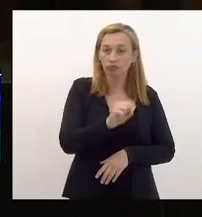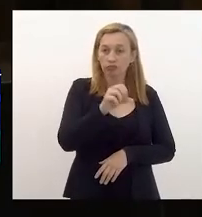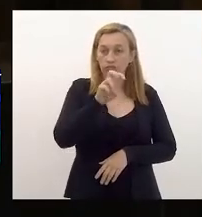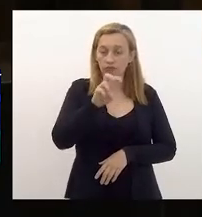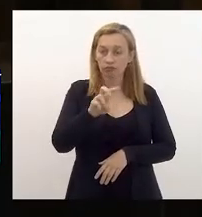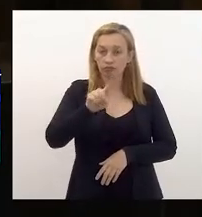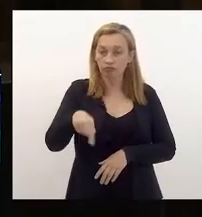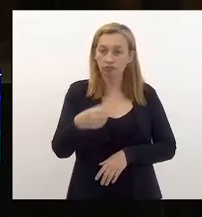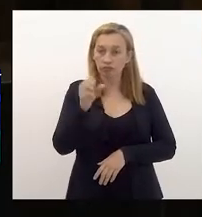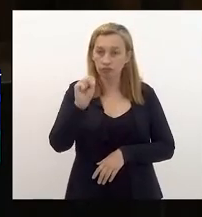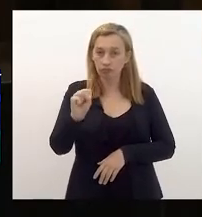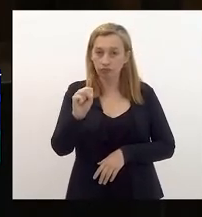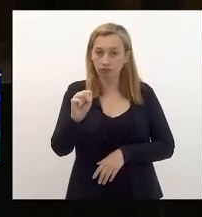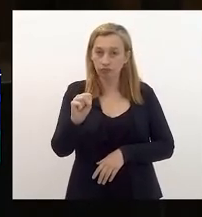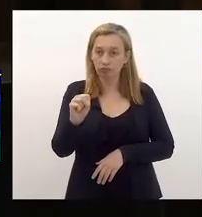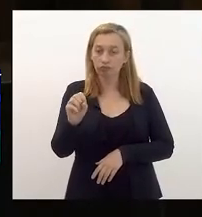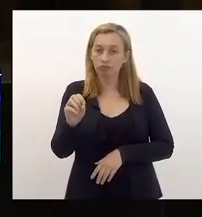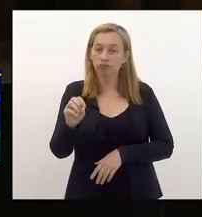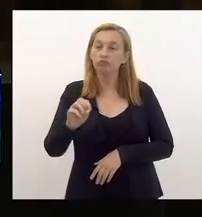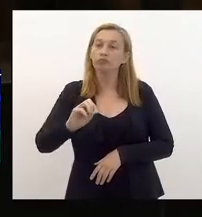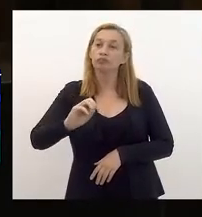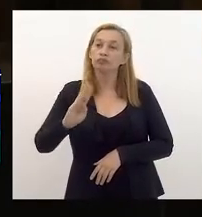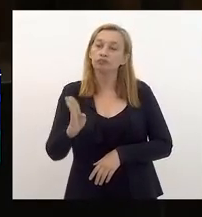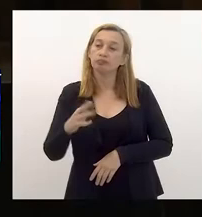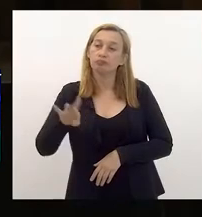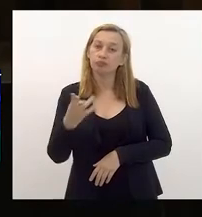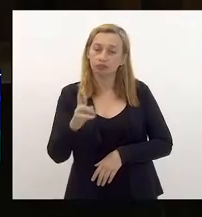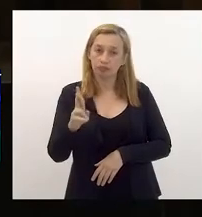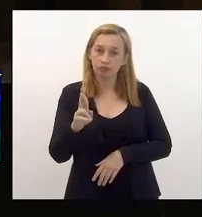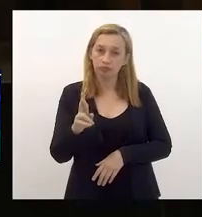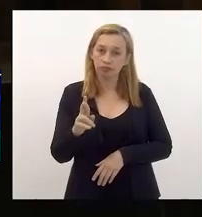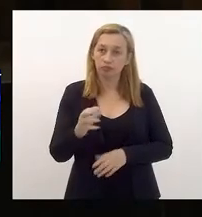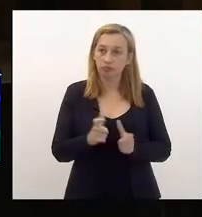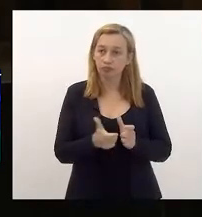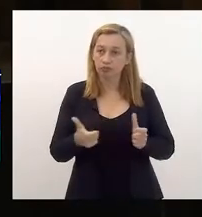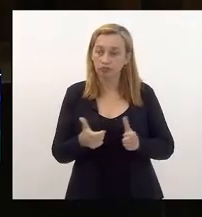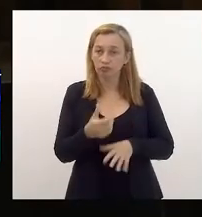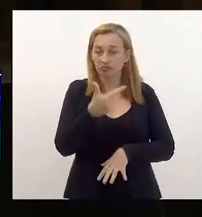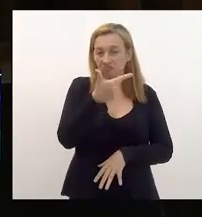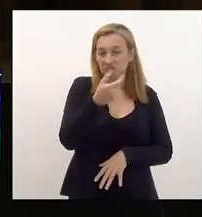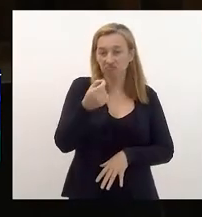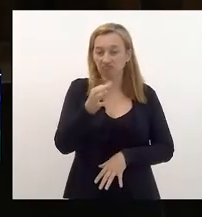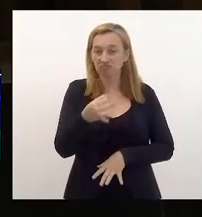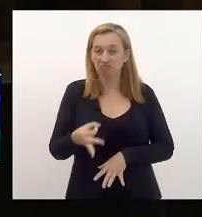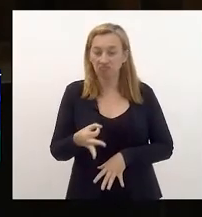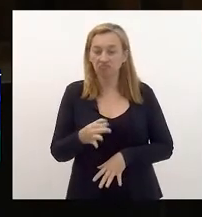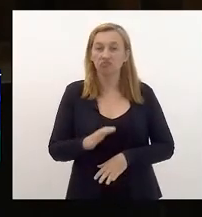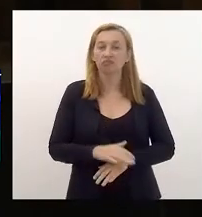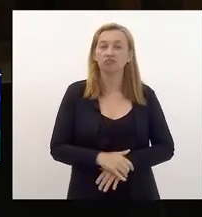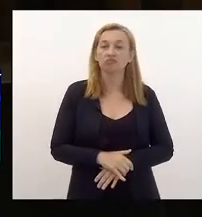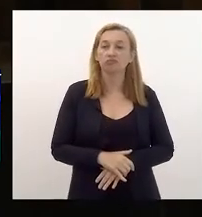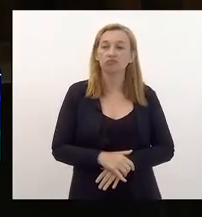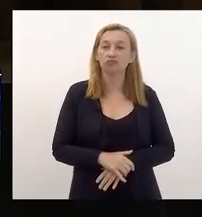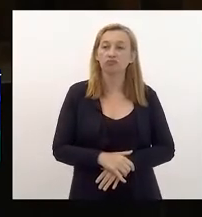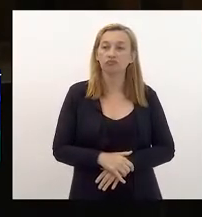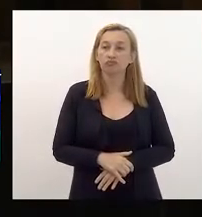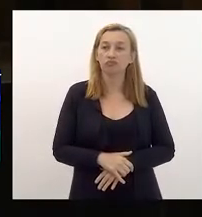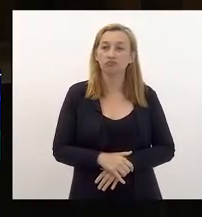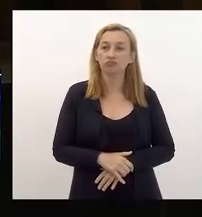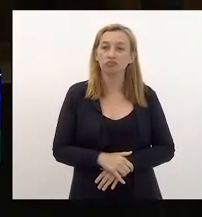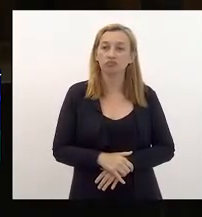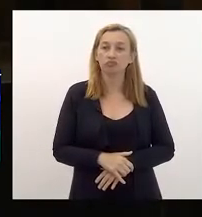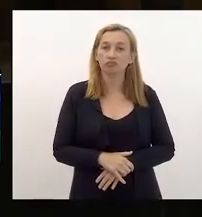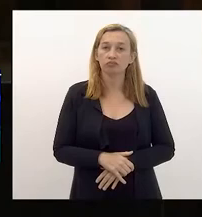bilhões. Um crescimento que ultrapassa os 15%, chega próximo aos 20%, que se reflete